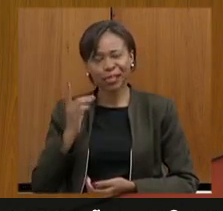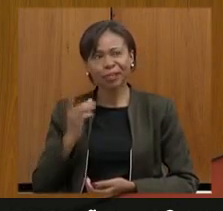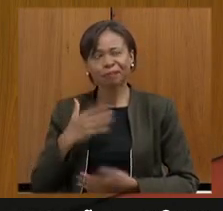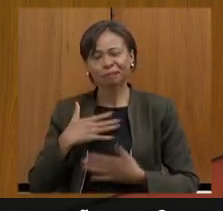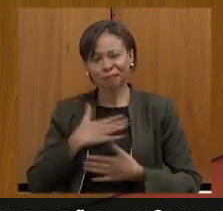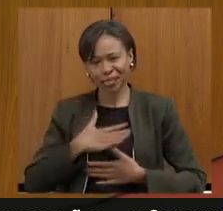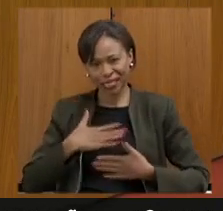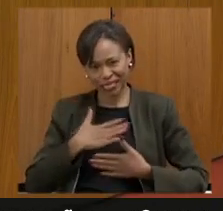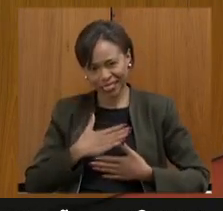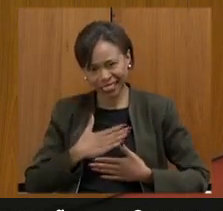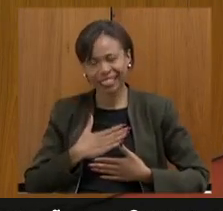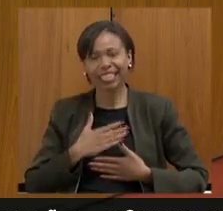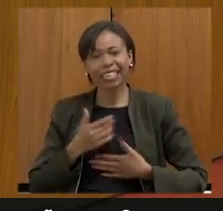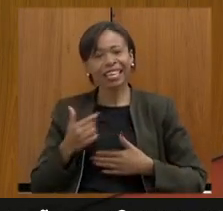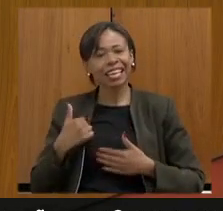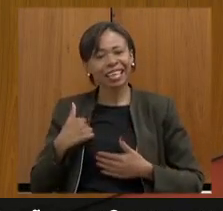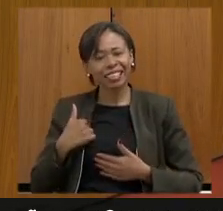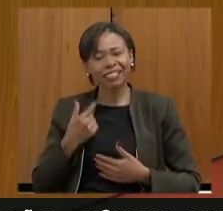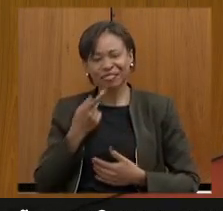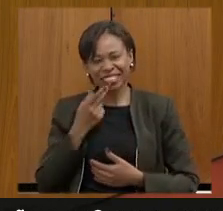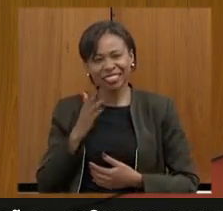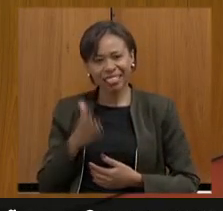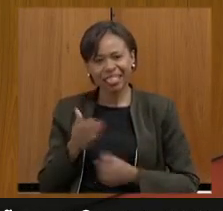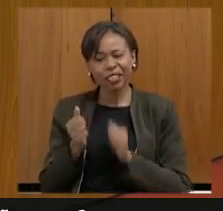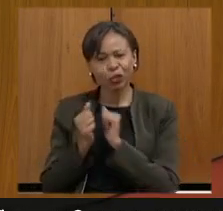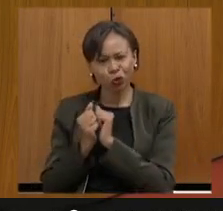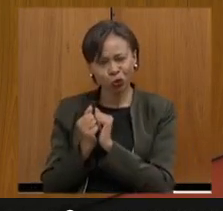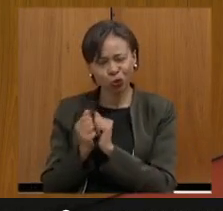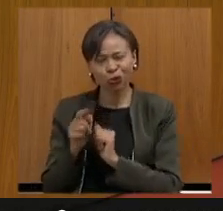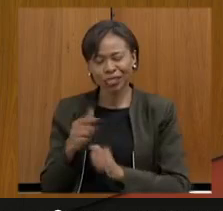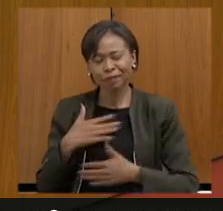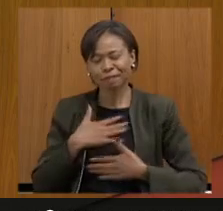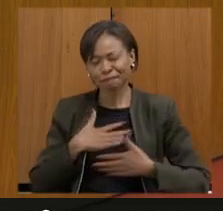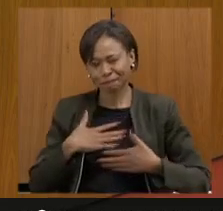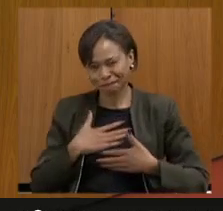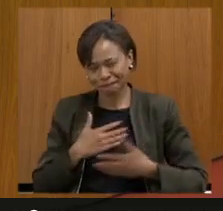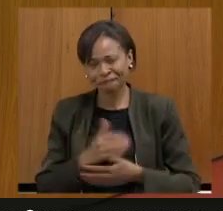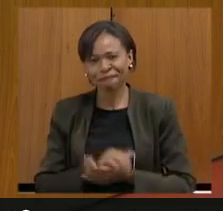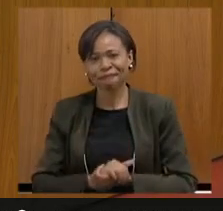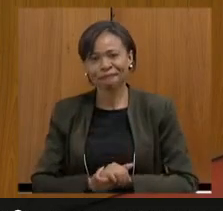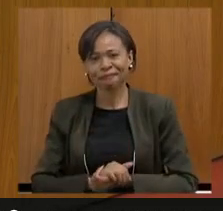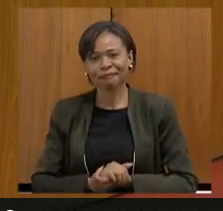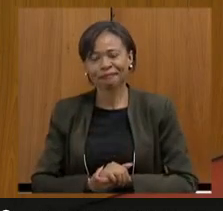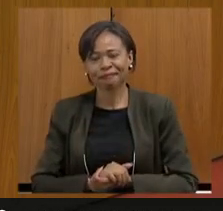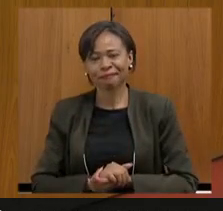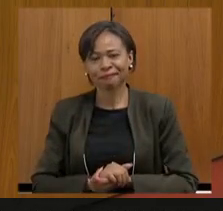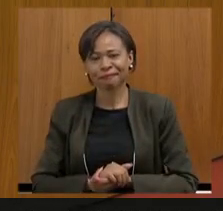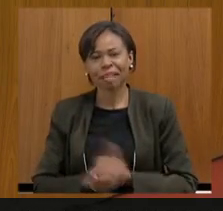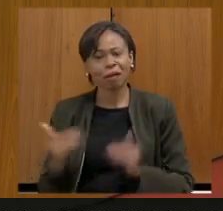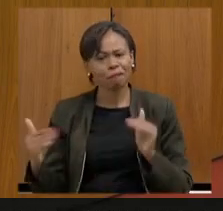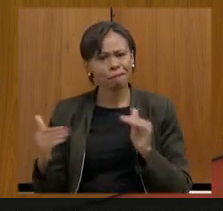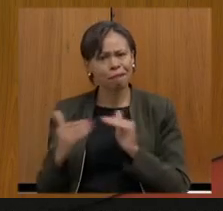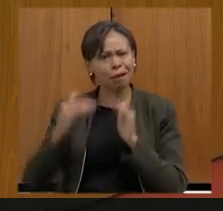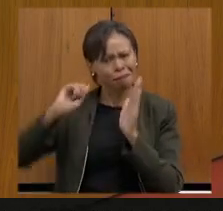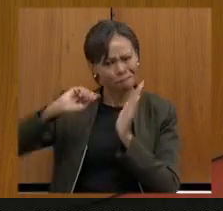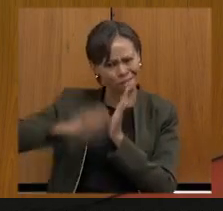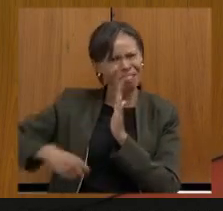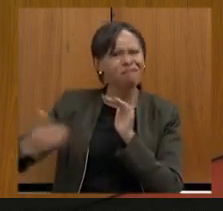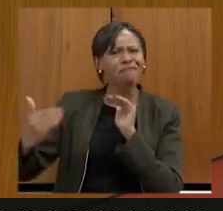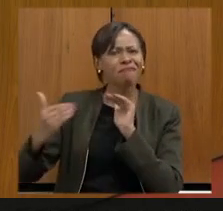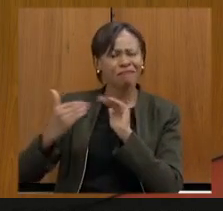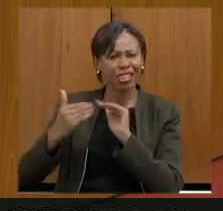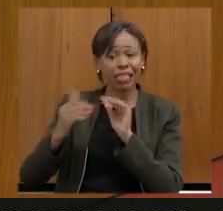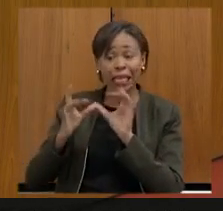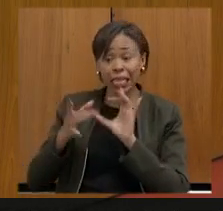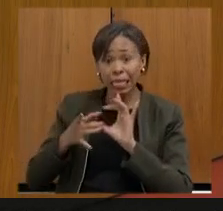estar novamente com você e assina embaixo essa ação muito próxima à